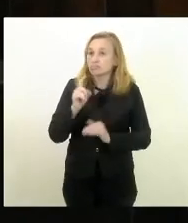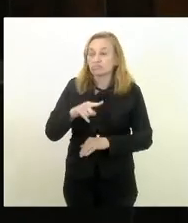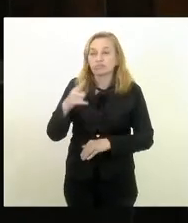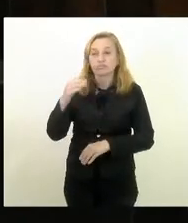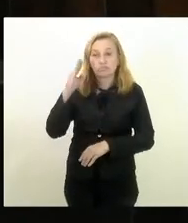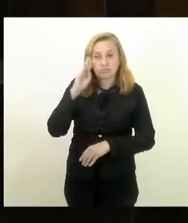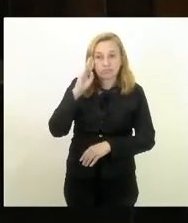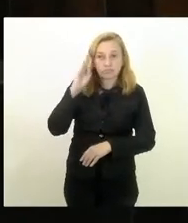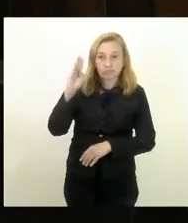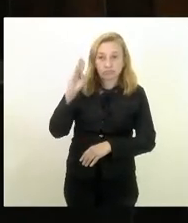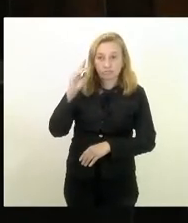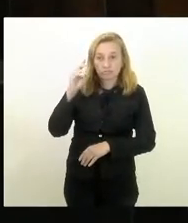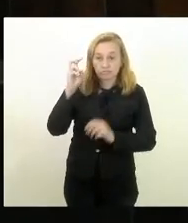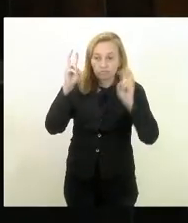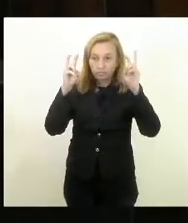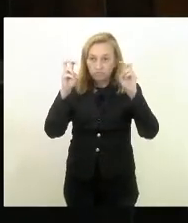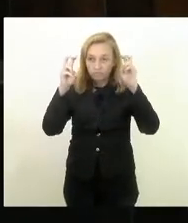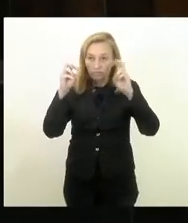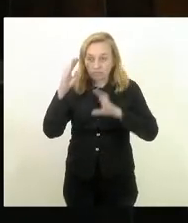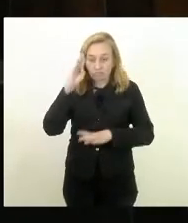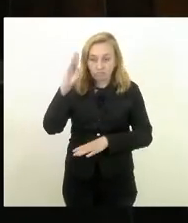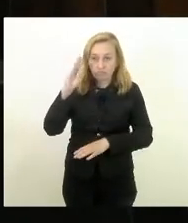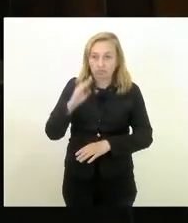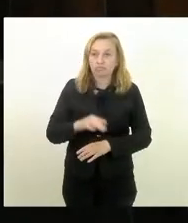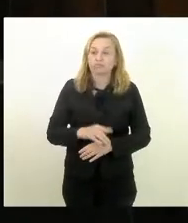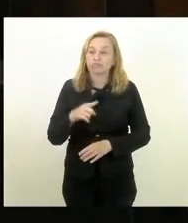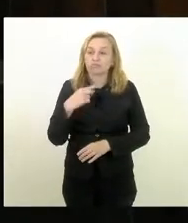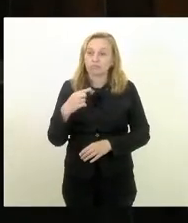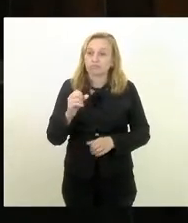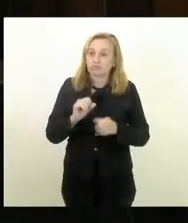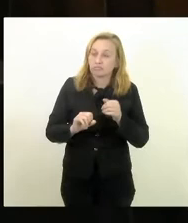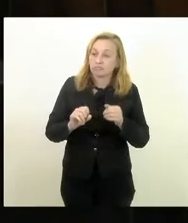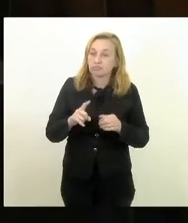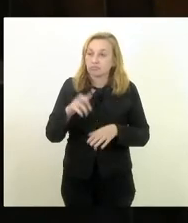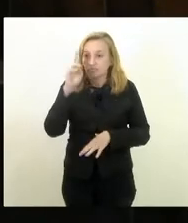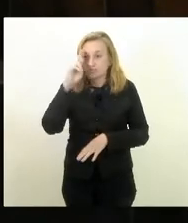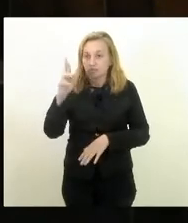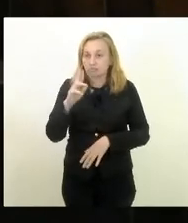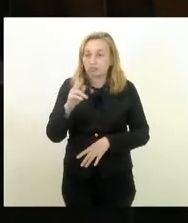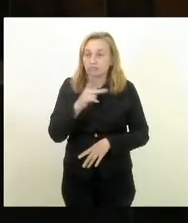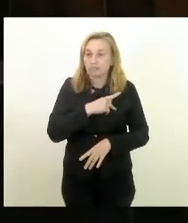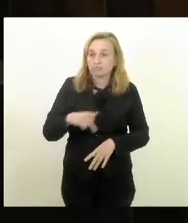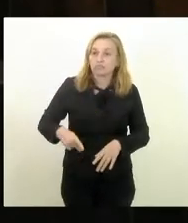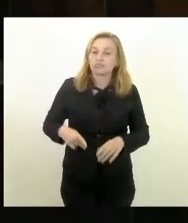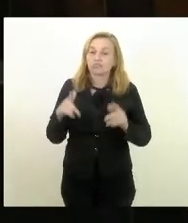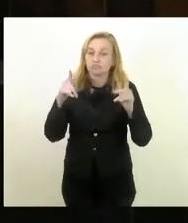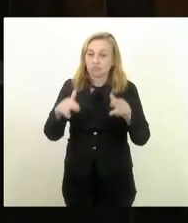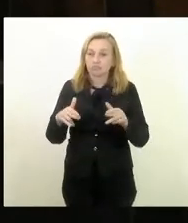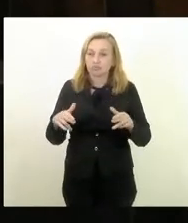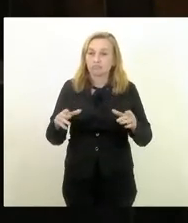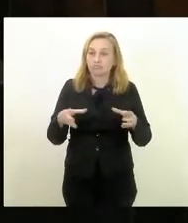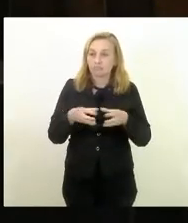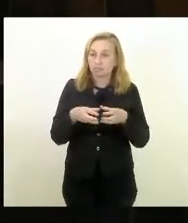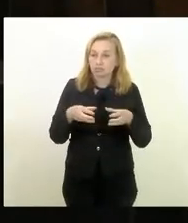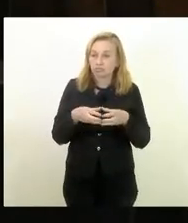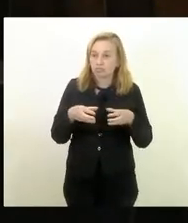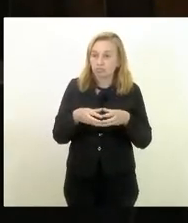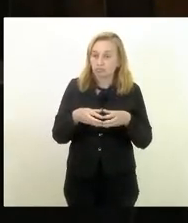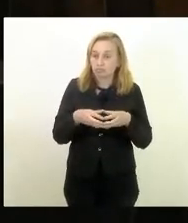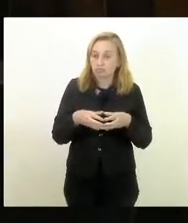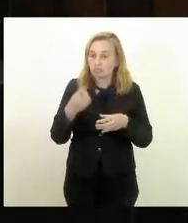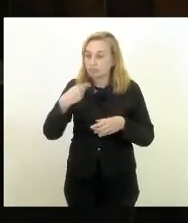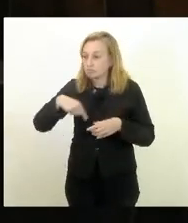tema alarmante. Nós fizemos, senhor presidente, inclusive, com esta mesma comissão, uma ida ao